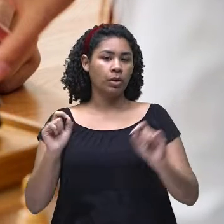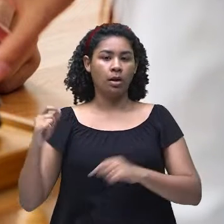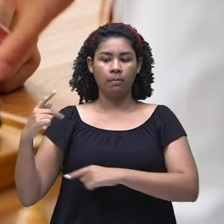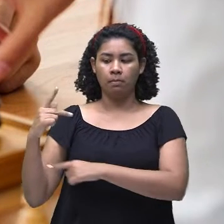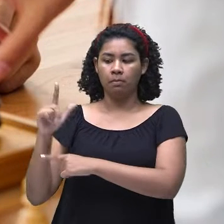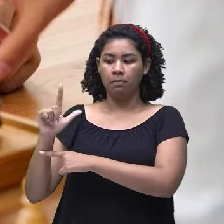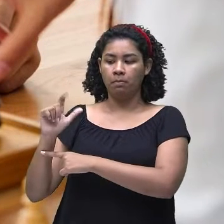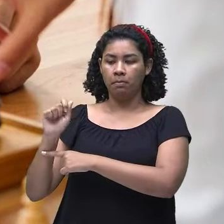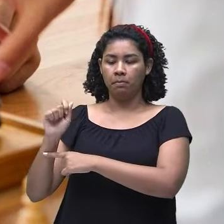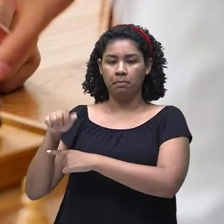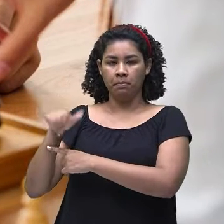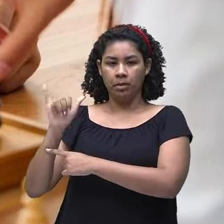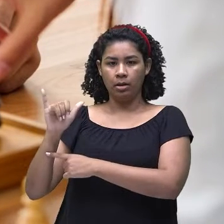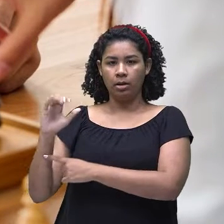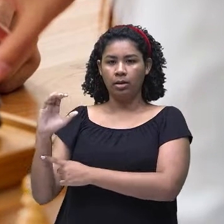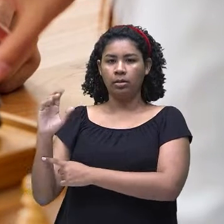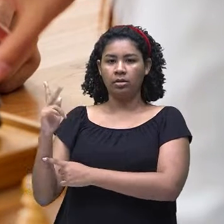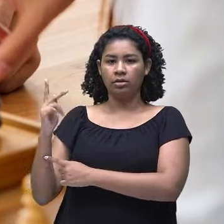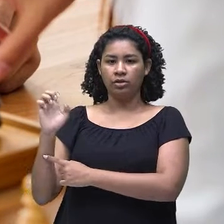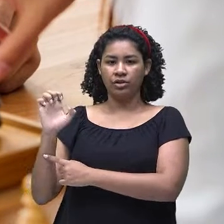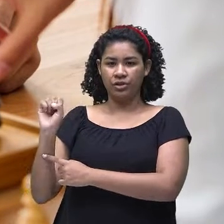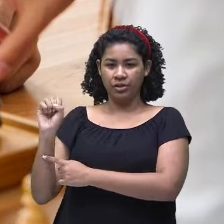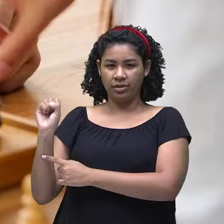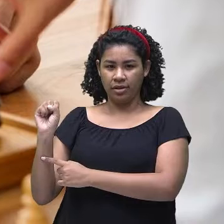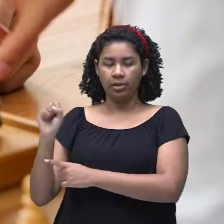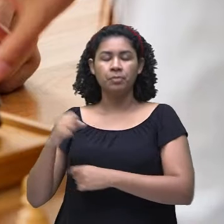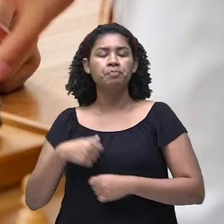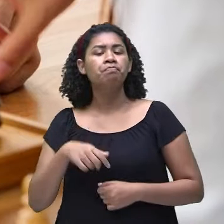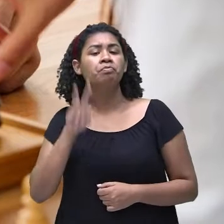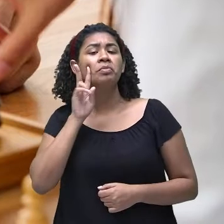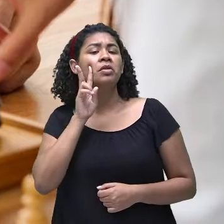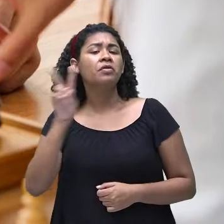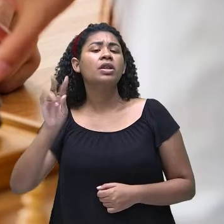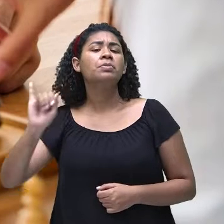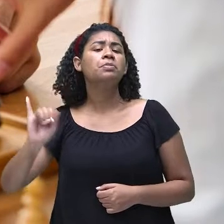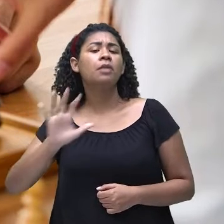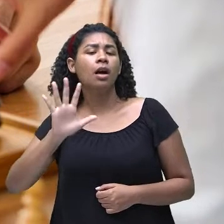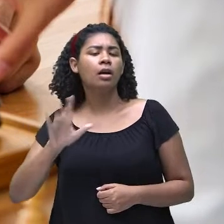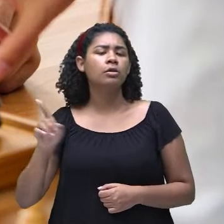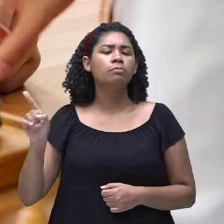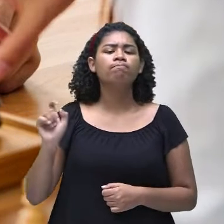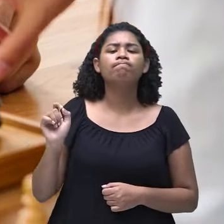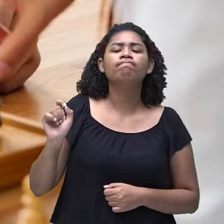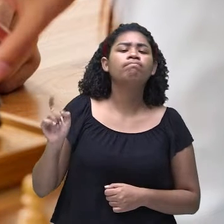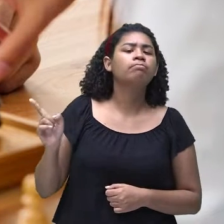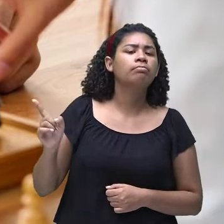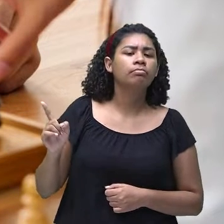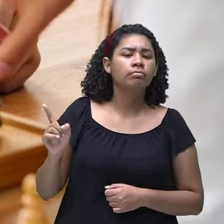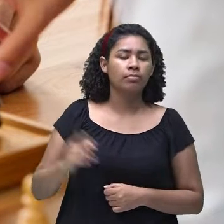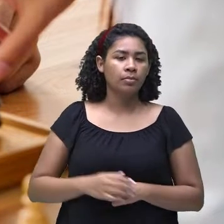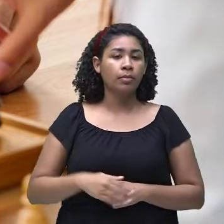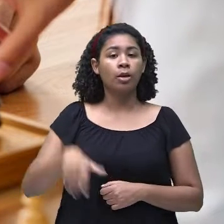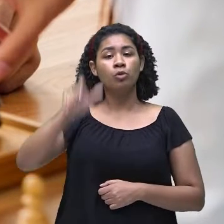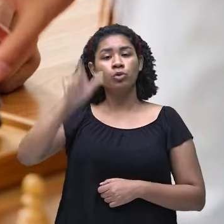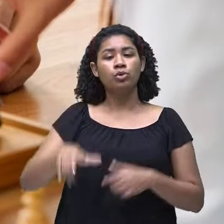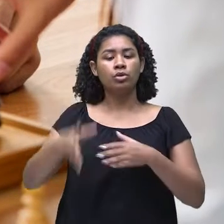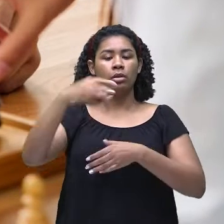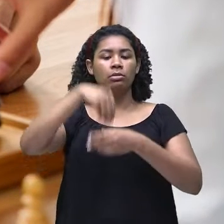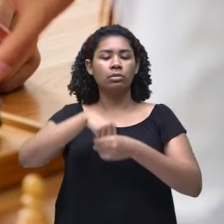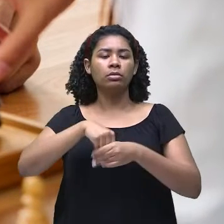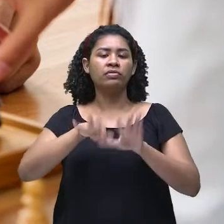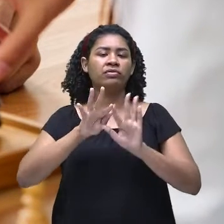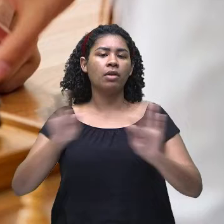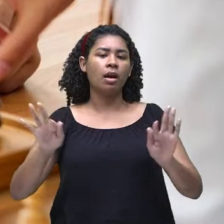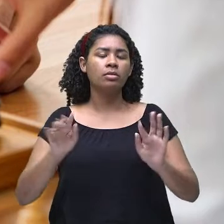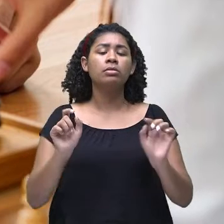chess. Play chess. Eu quero que vocês olhem aí essa imagem, olha só. Qual seria o sujeito da frase, né? Nós